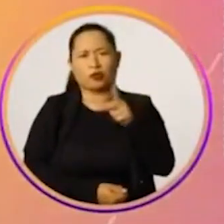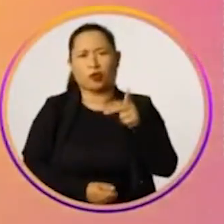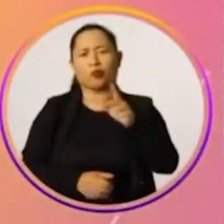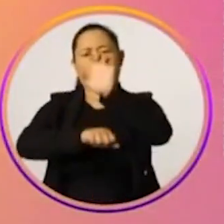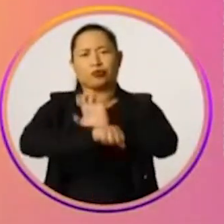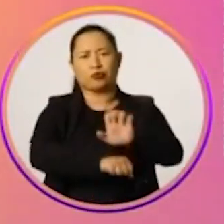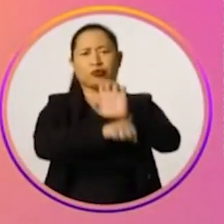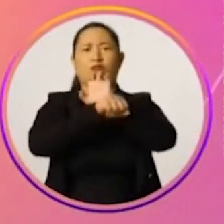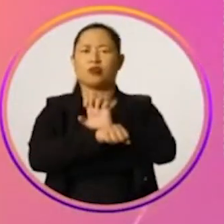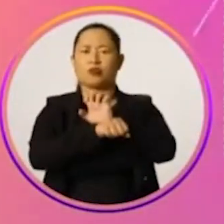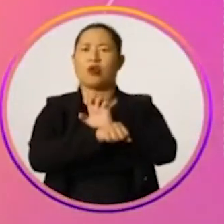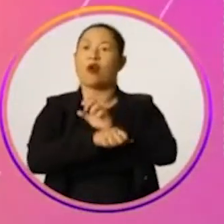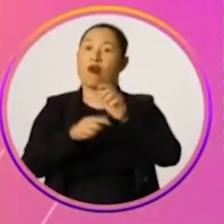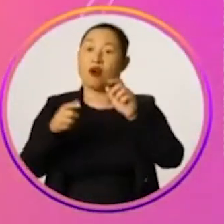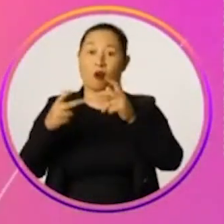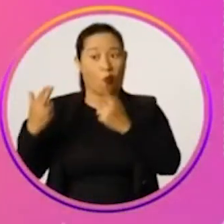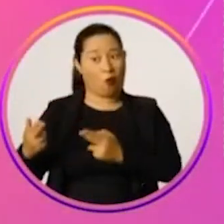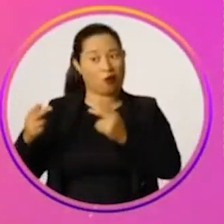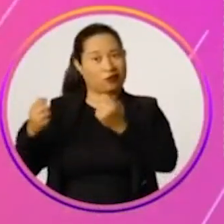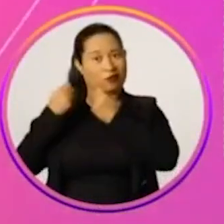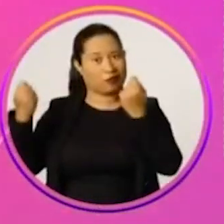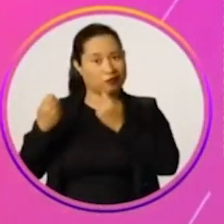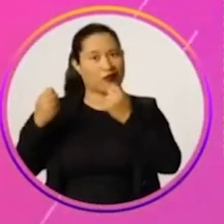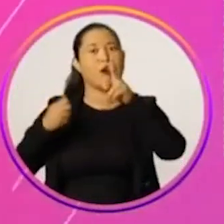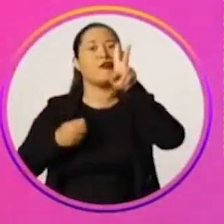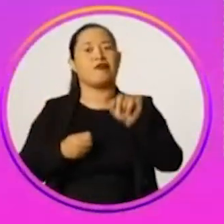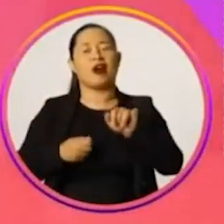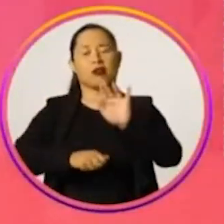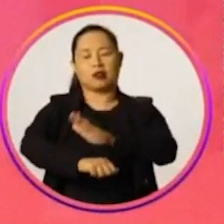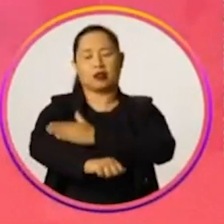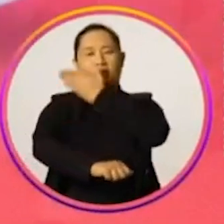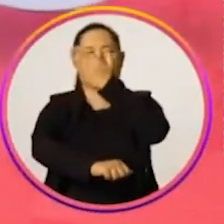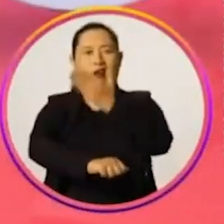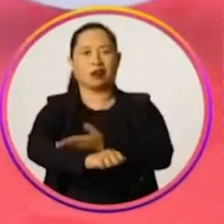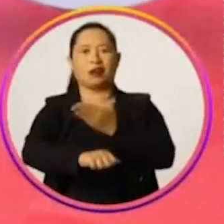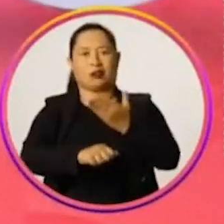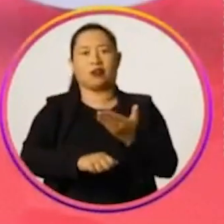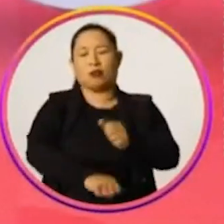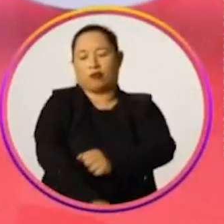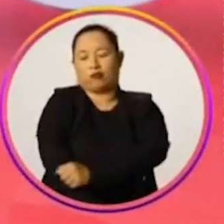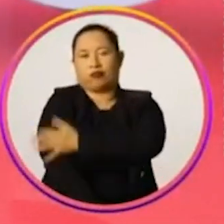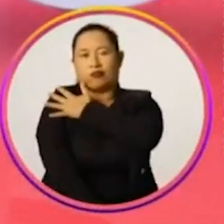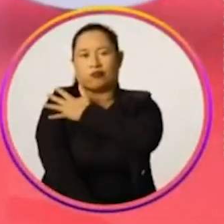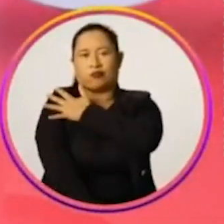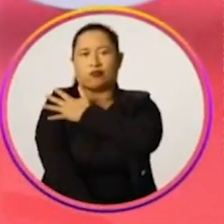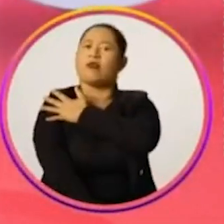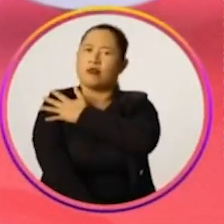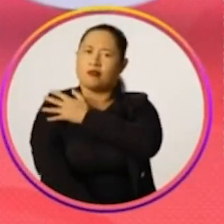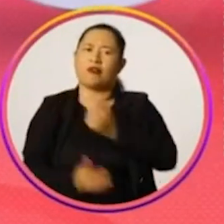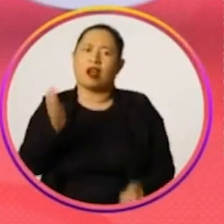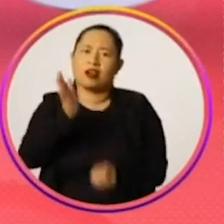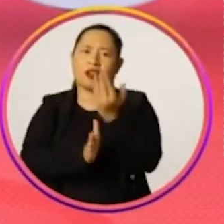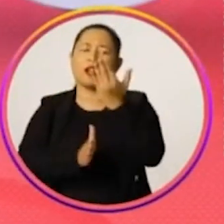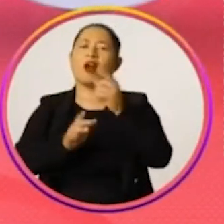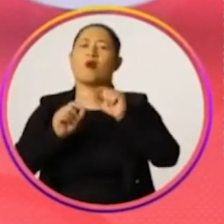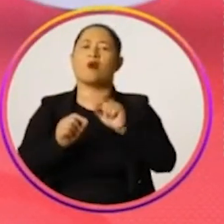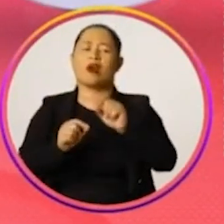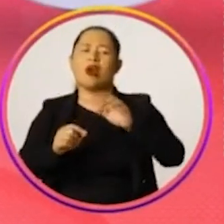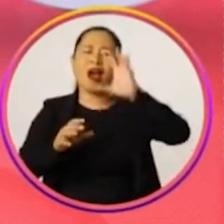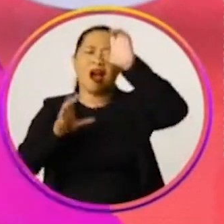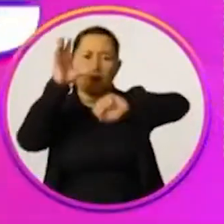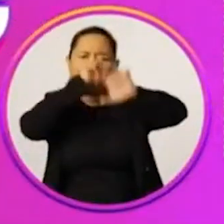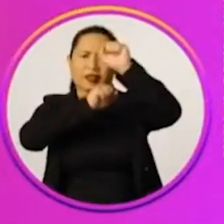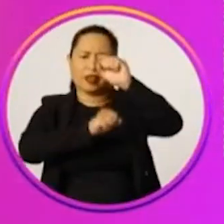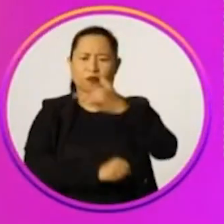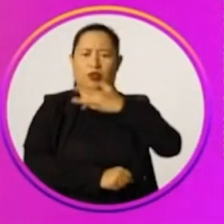valorizar os professores do Estado, como fez em Caruaru. Vai colocar o tempo integral no Ensino Fundamental 2. Vai criar o